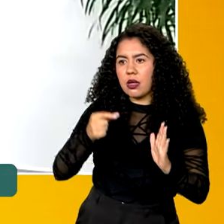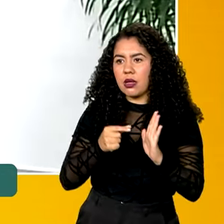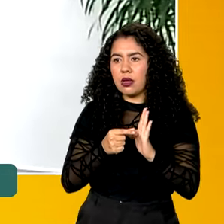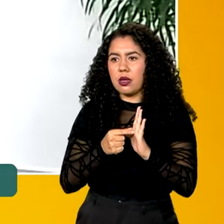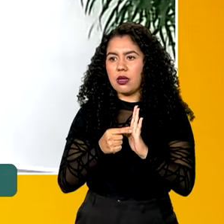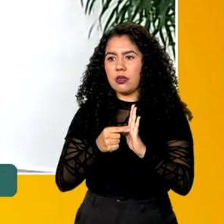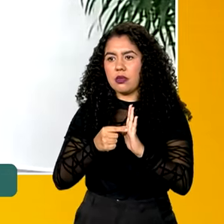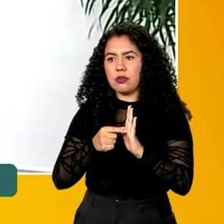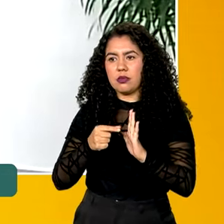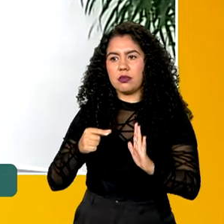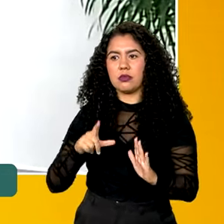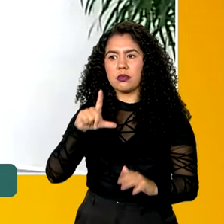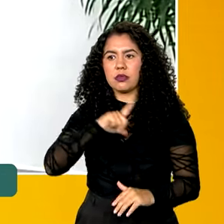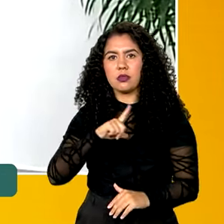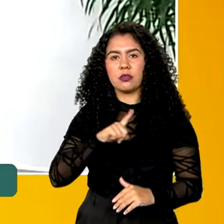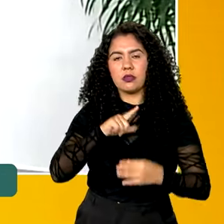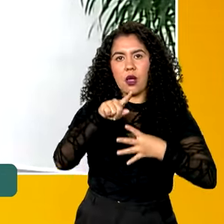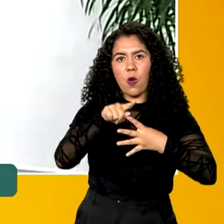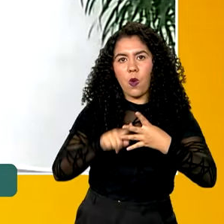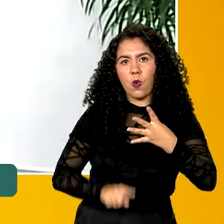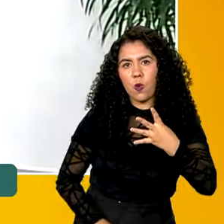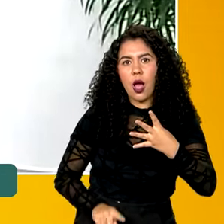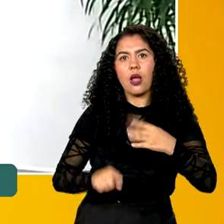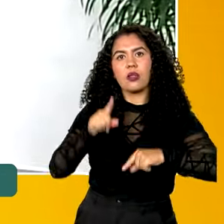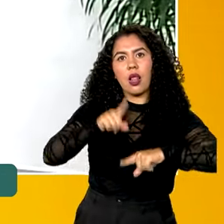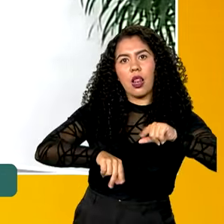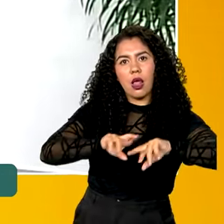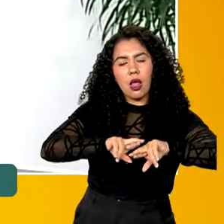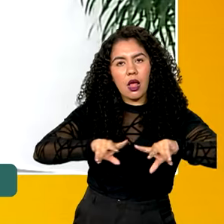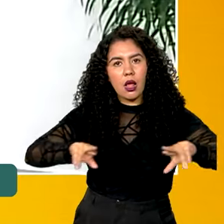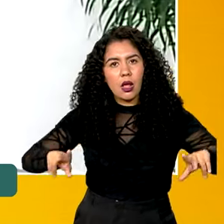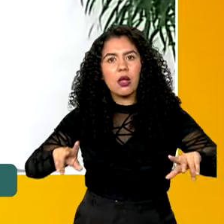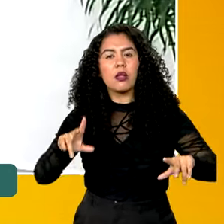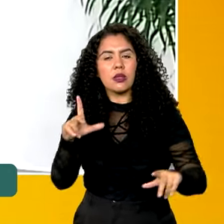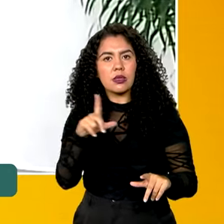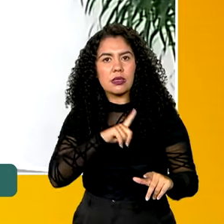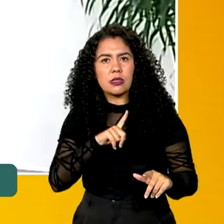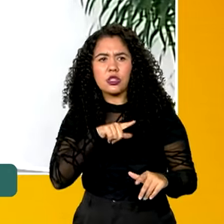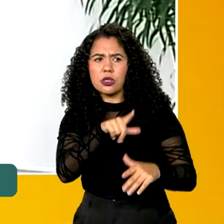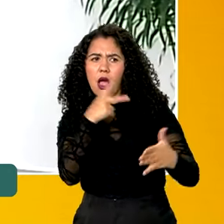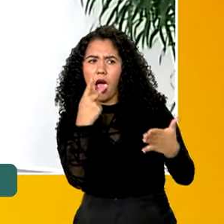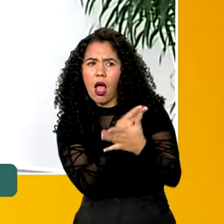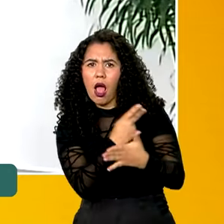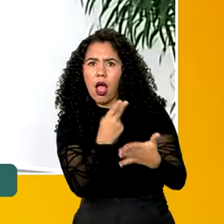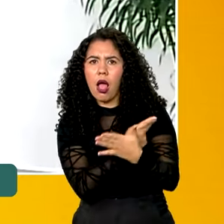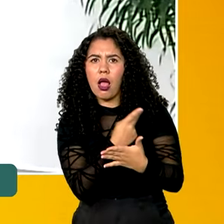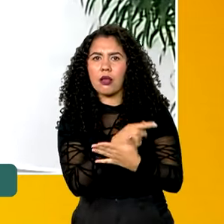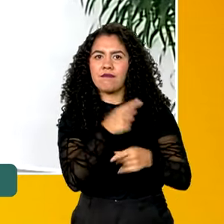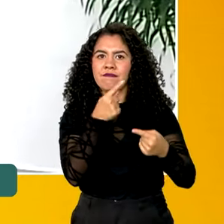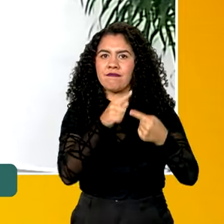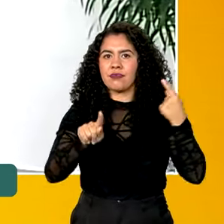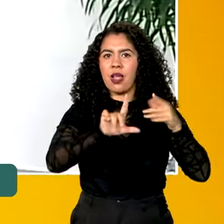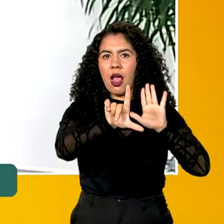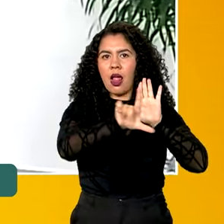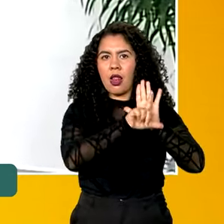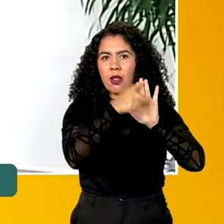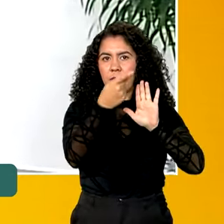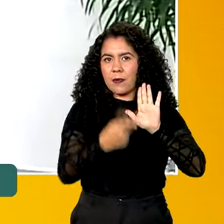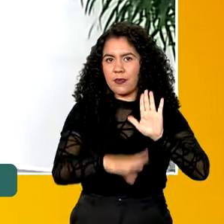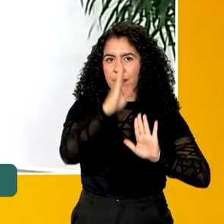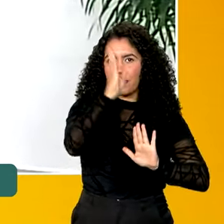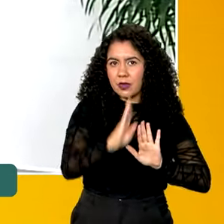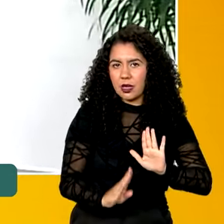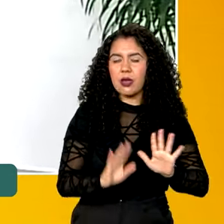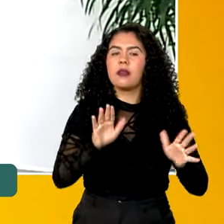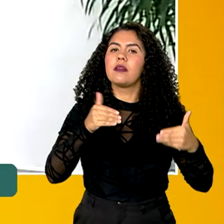havia de fato quatro elementos que nos levaram a suspeitar de que pudesse haver uma irregularidade à luz da legislação brasileira. Então, em primeiro